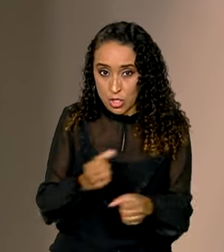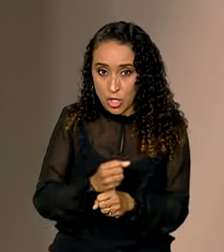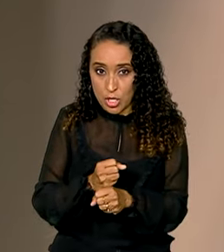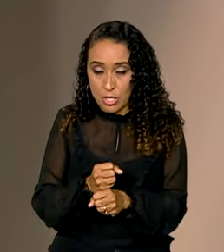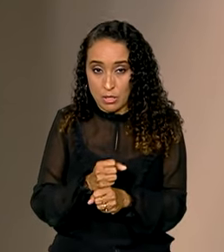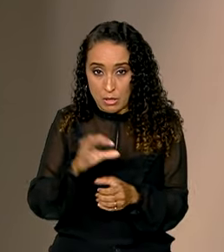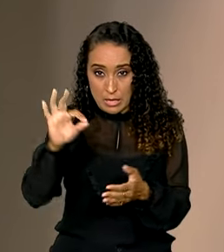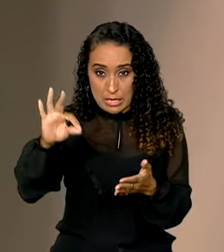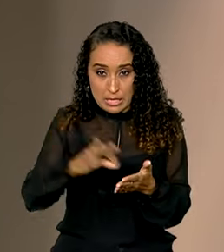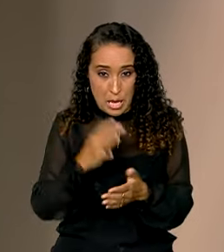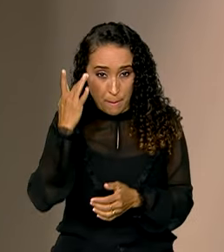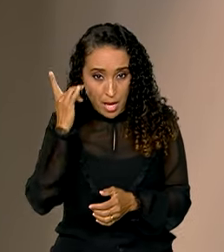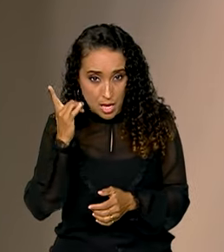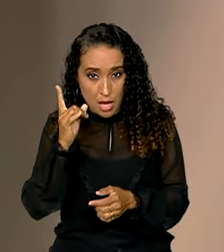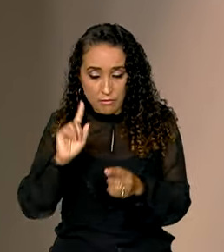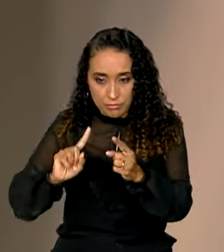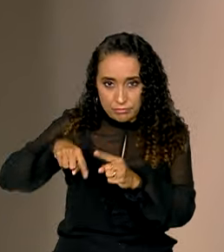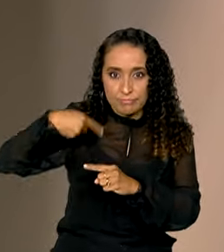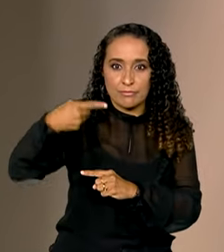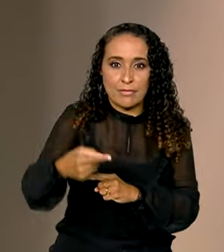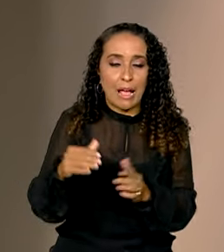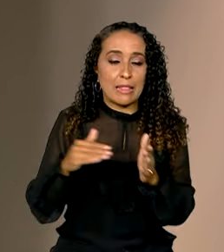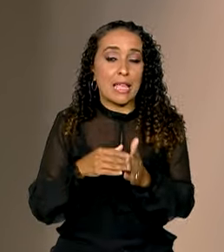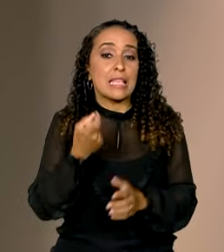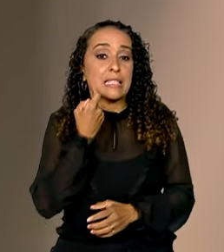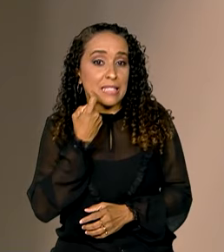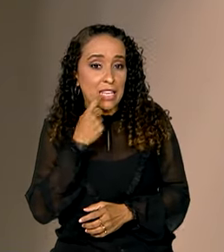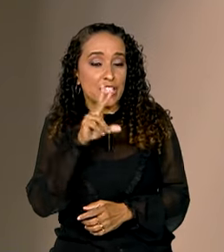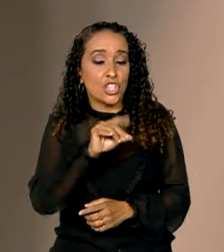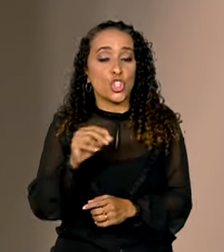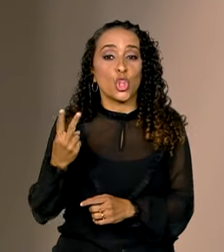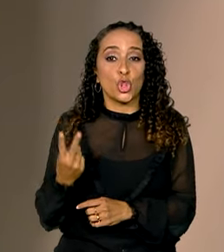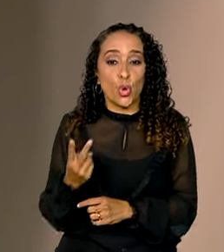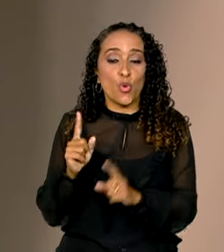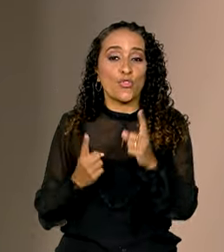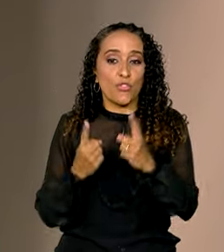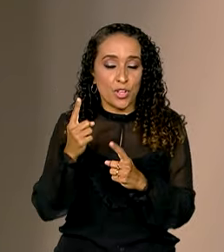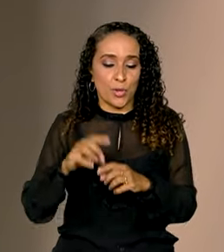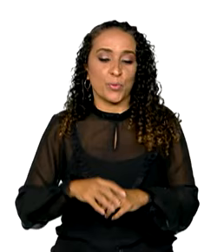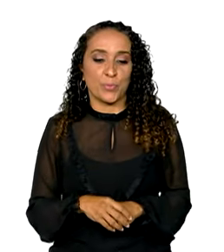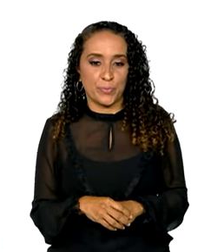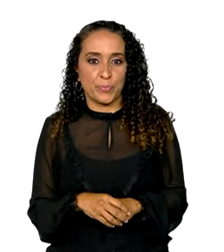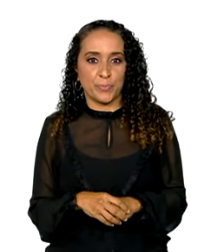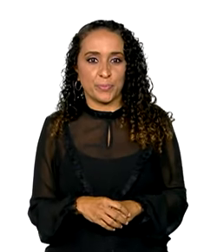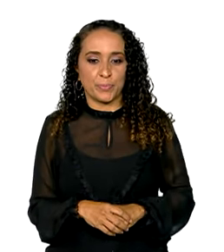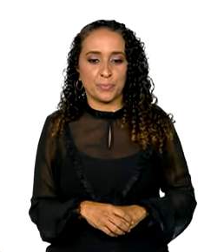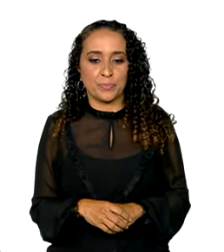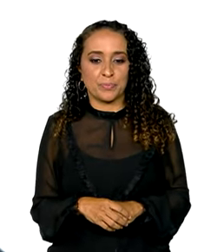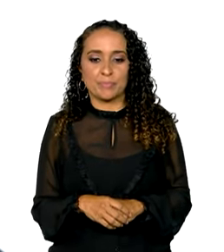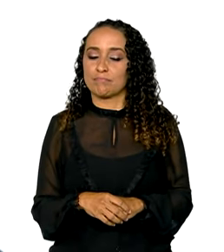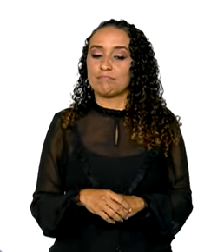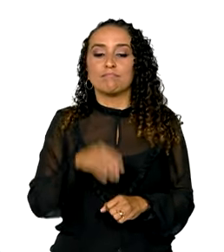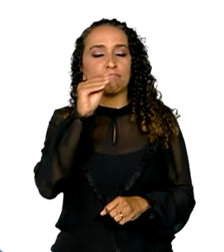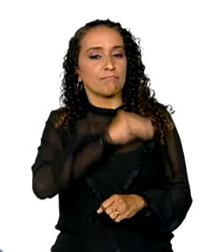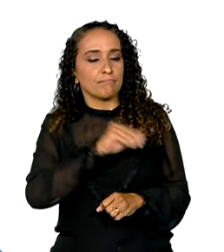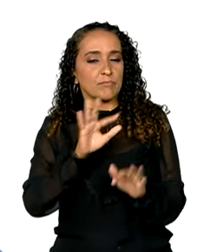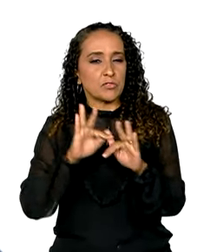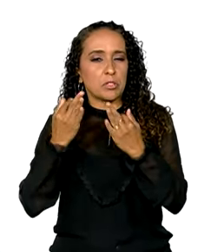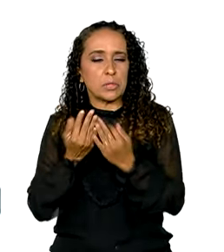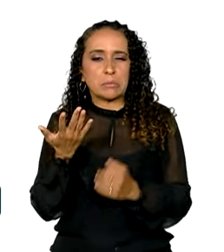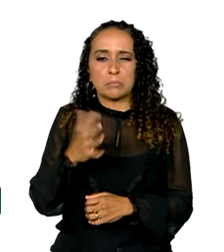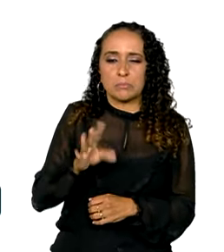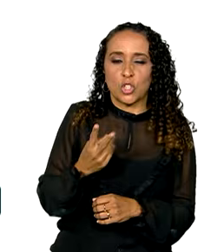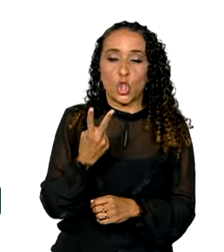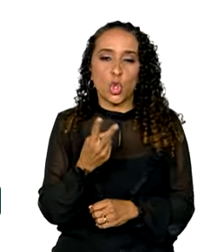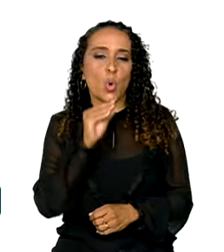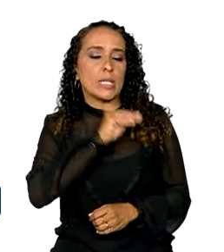que se encerravam amanhã, foram prorrogadas até sexta-feira, 2 de fevereiro. Com uma renda familiar de cerca de